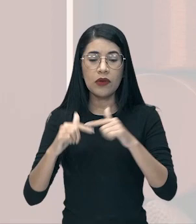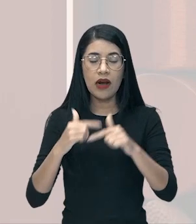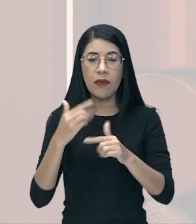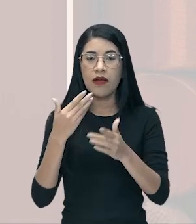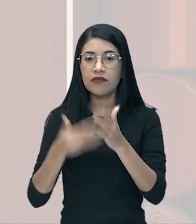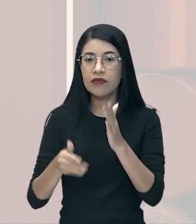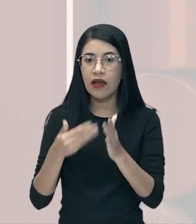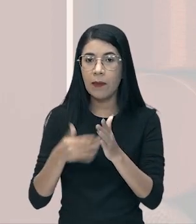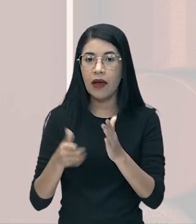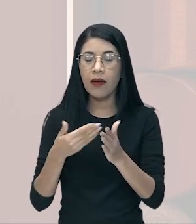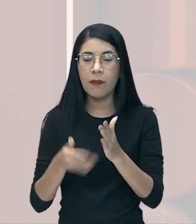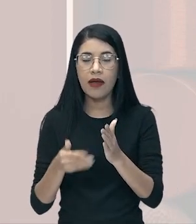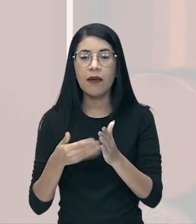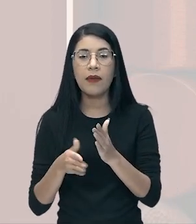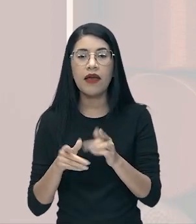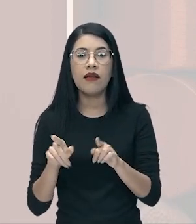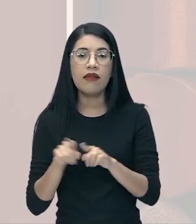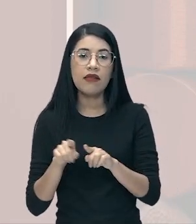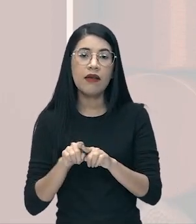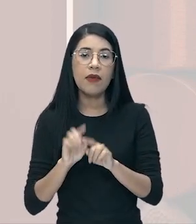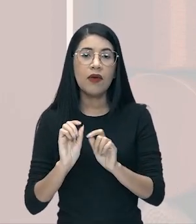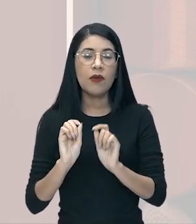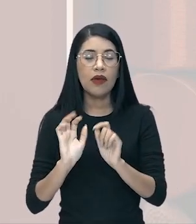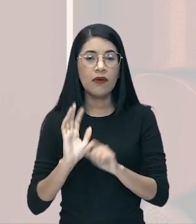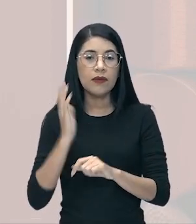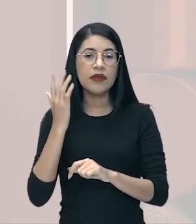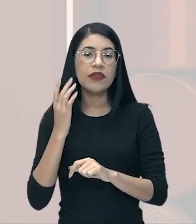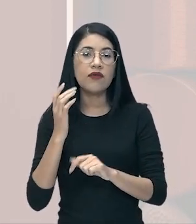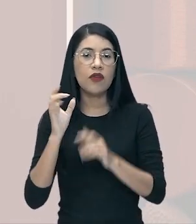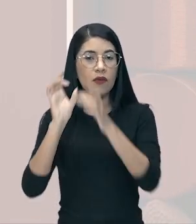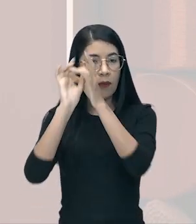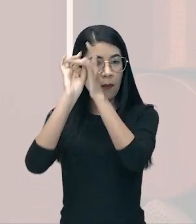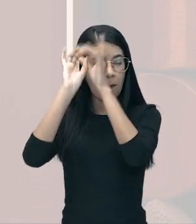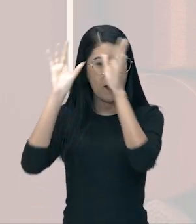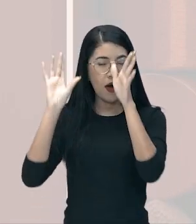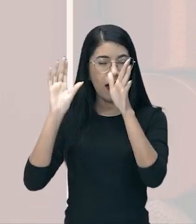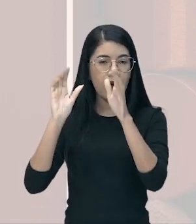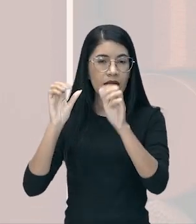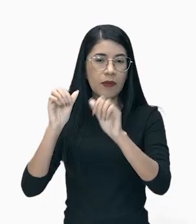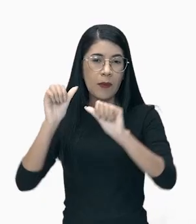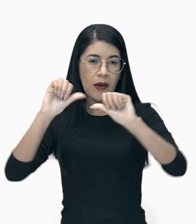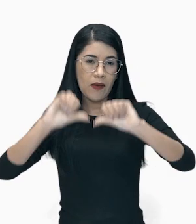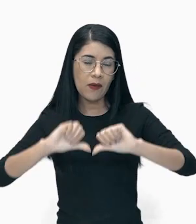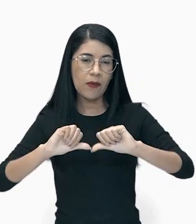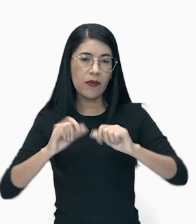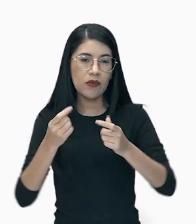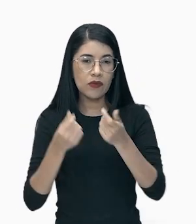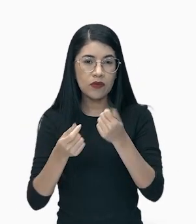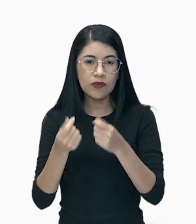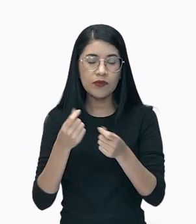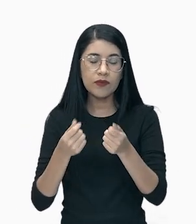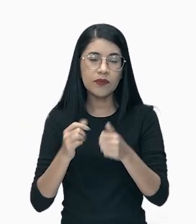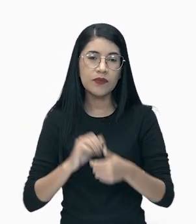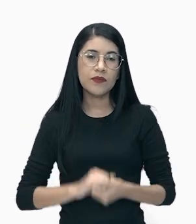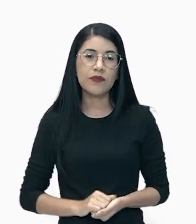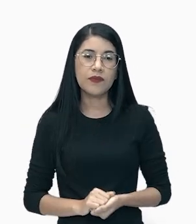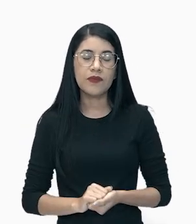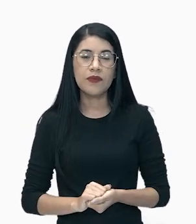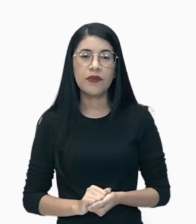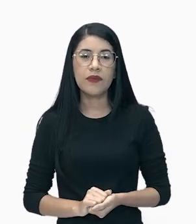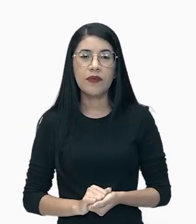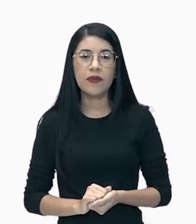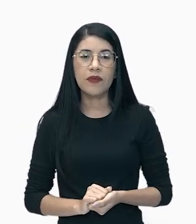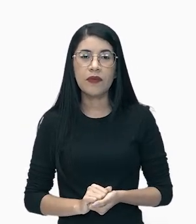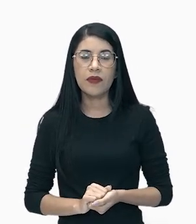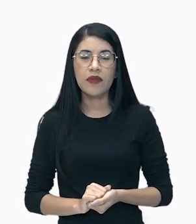um ciclo vicioso até culminar na crise do liberalismo. Vamos adiante com o texto. Vamos lá, gente. A euforia